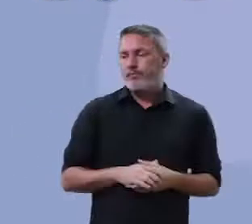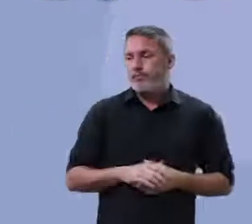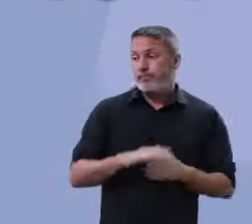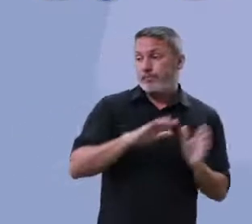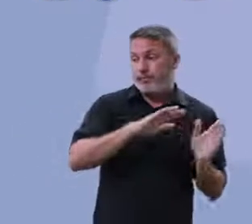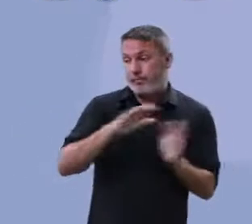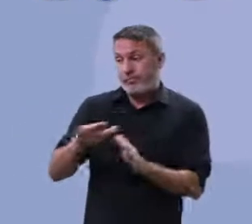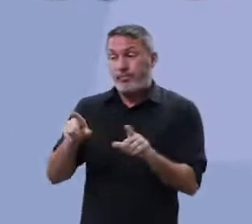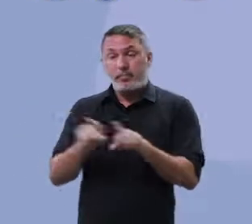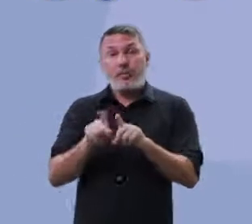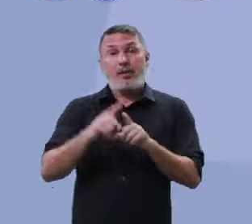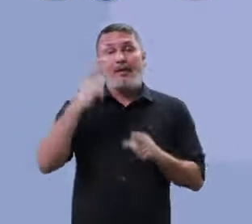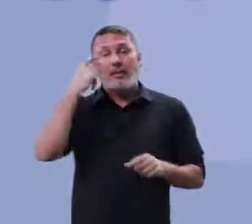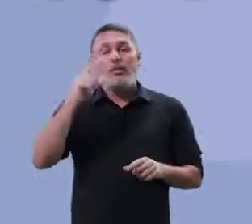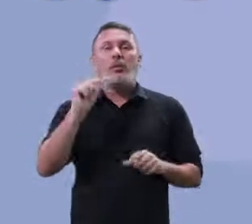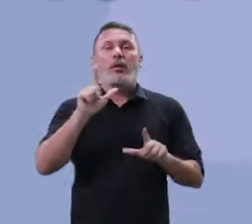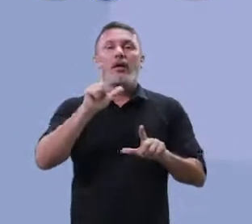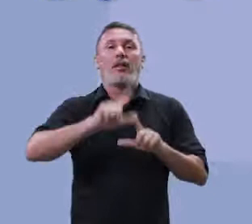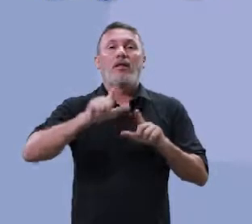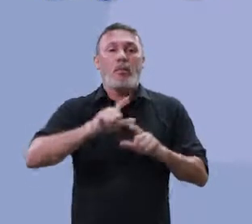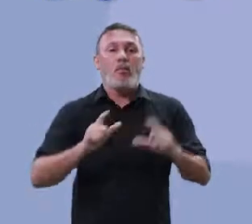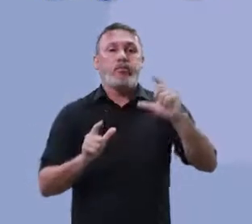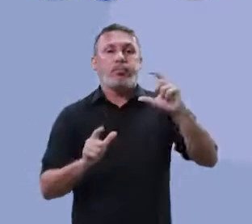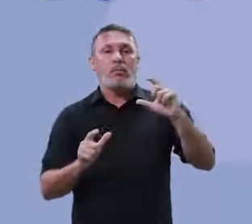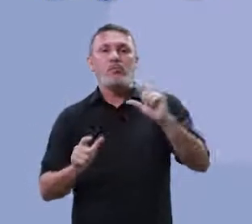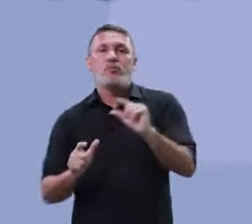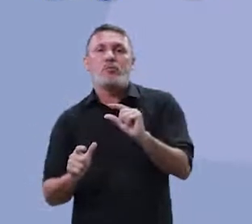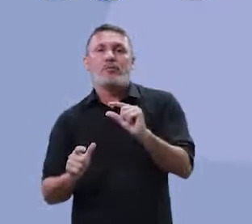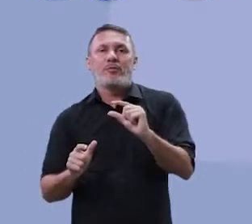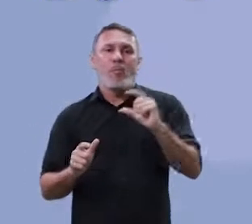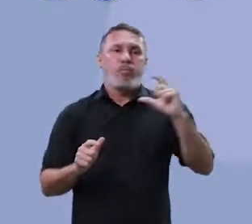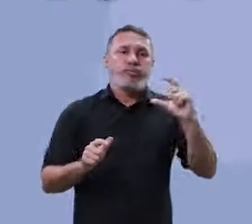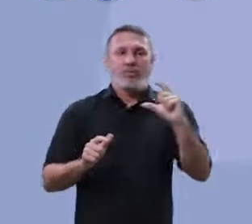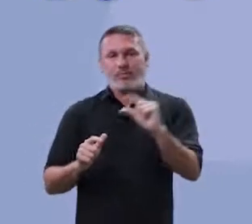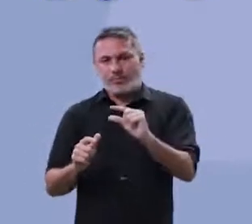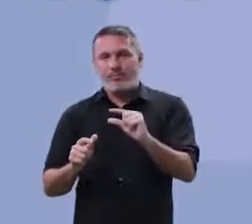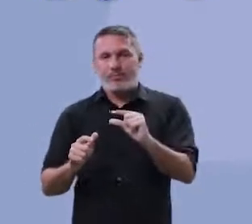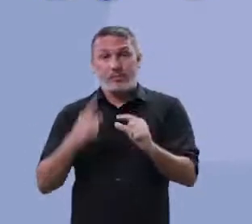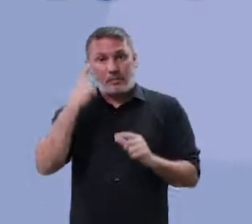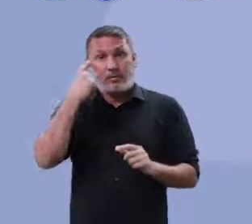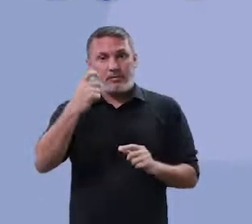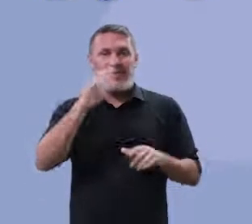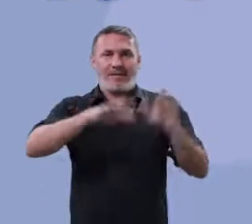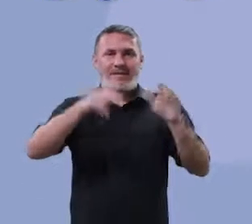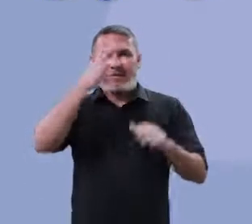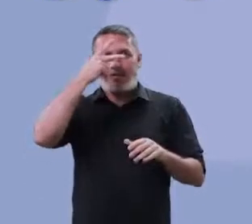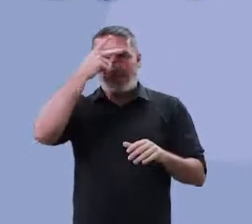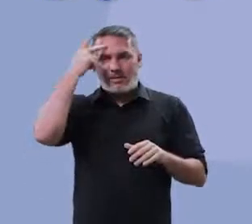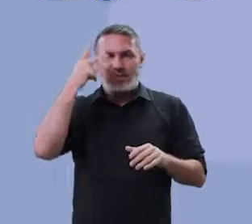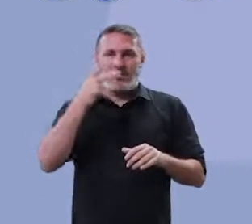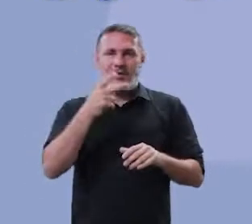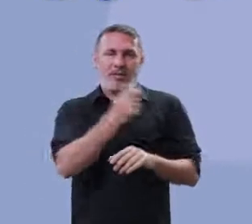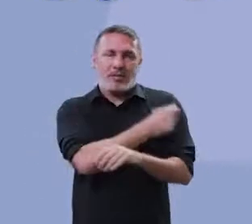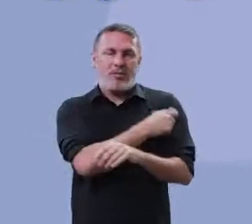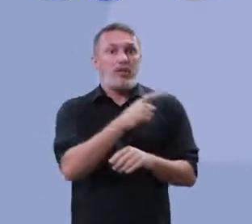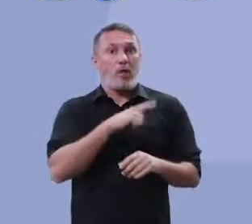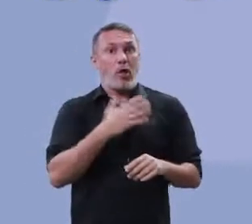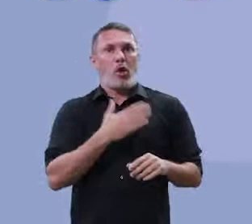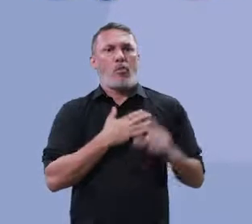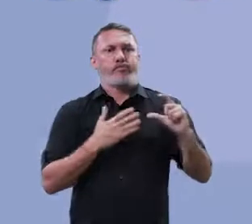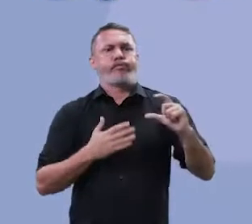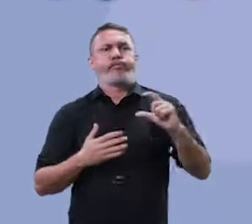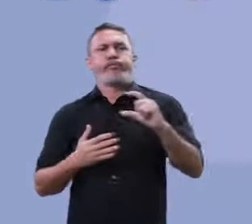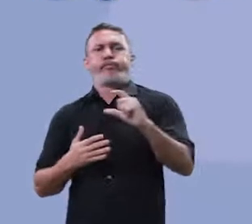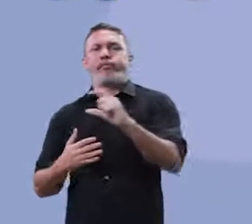Uma outra questão que é muito interessante colocar para vocês é a questão das maiúsculas ou minúsculas. Alguns alunos gostam de escrever sempre, vou falar em caixa